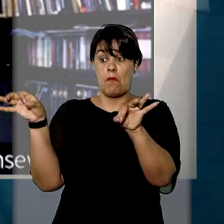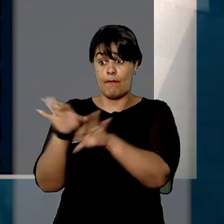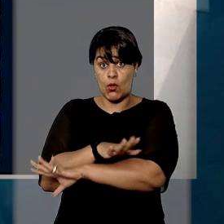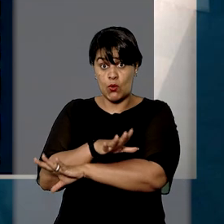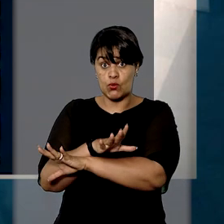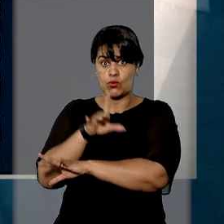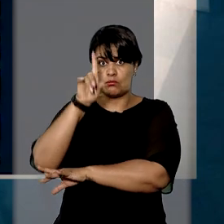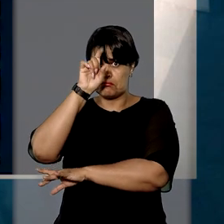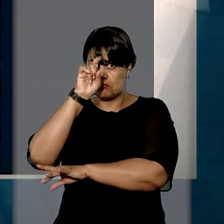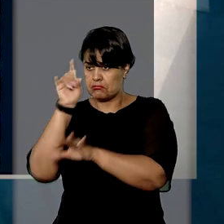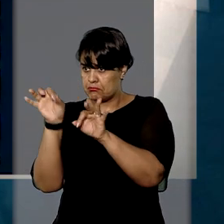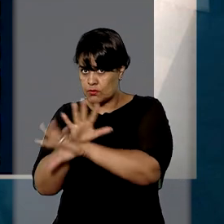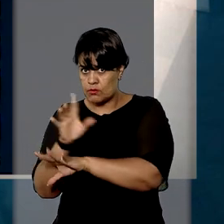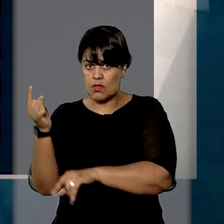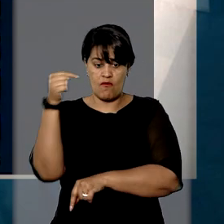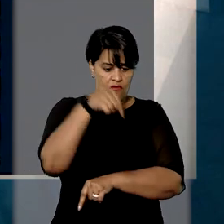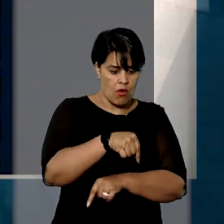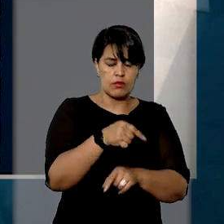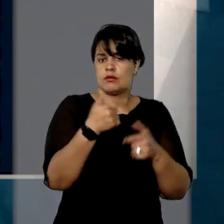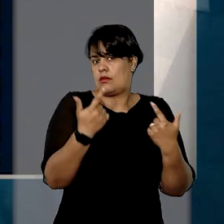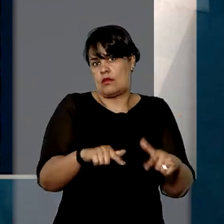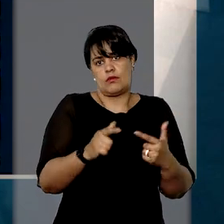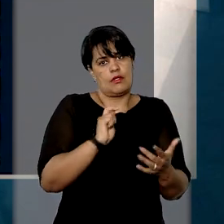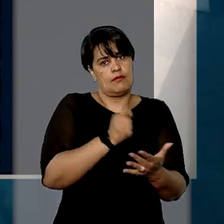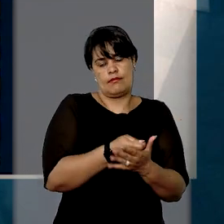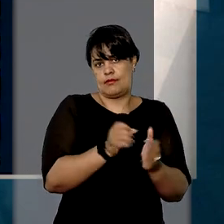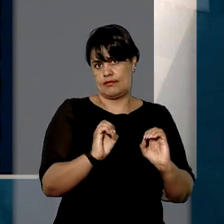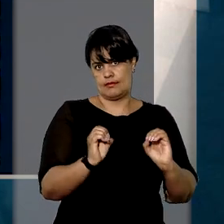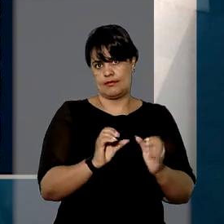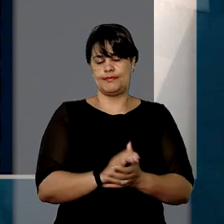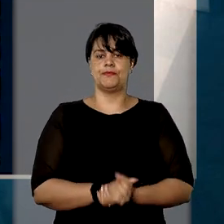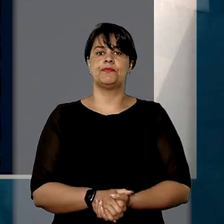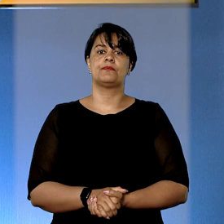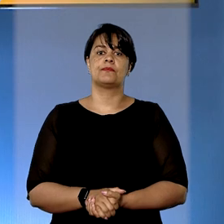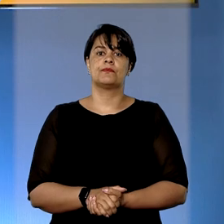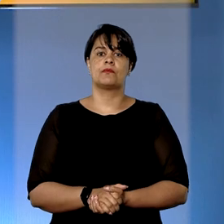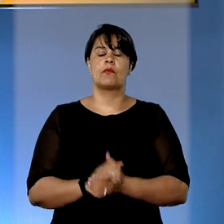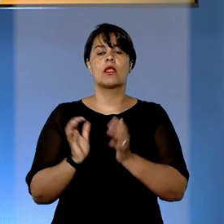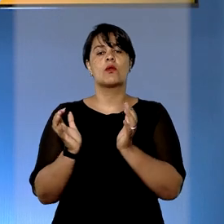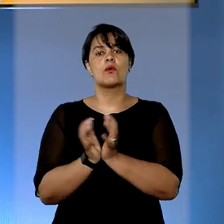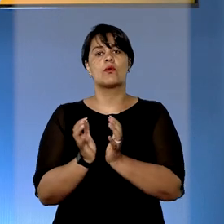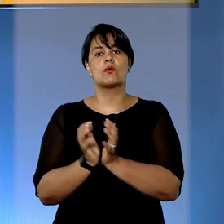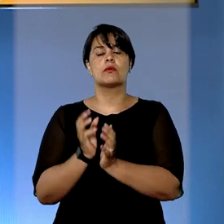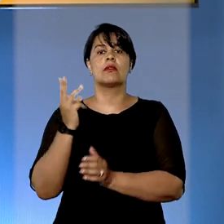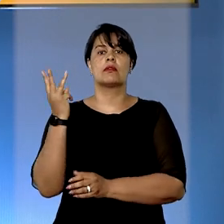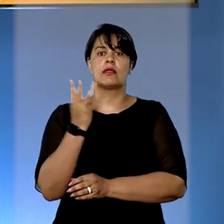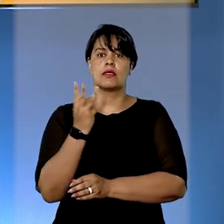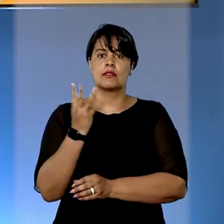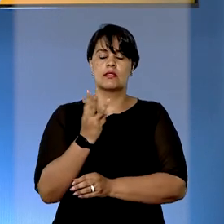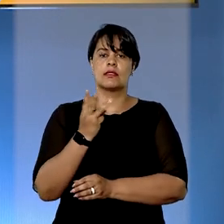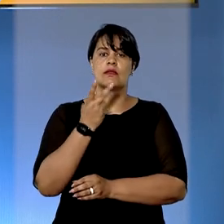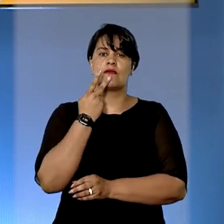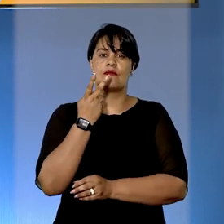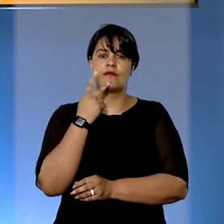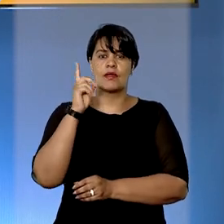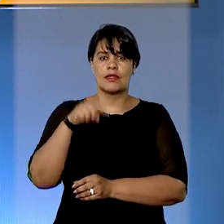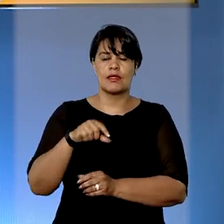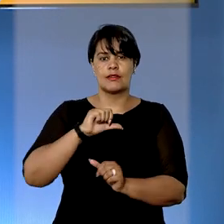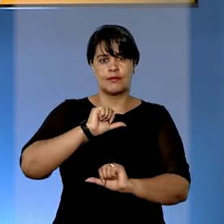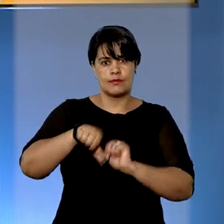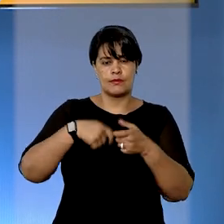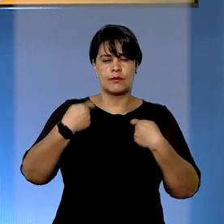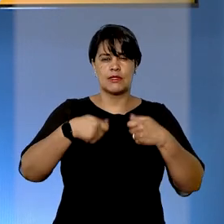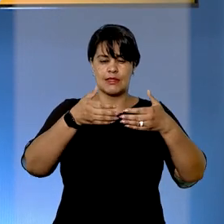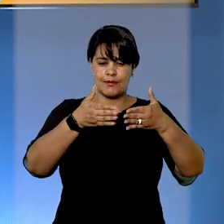no exterior, as despesas não estavam mais cobertas pelo seguro. Terceira turma reforma a decisão que exigiu